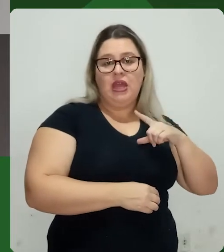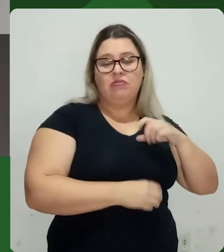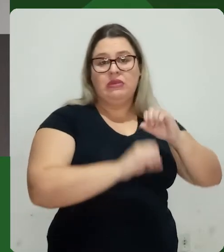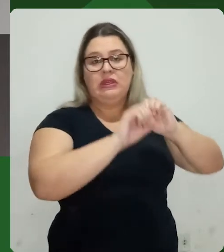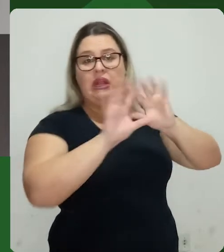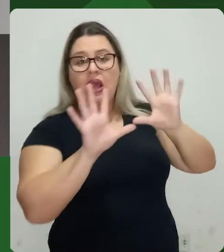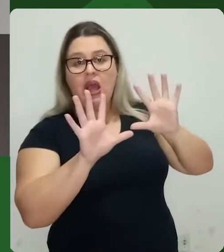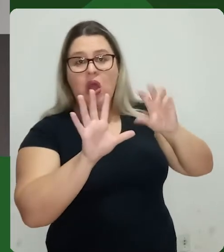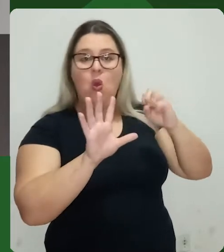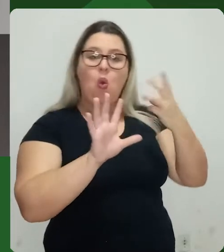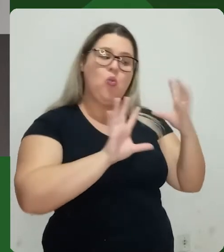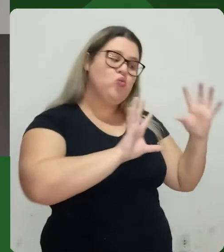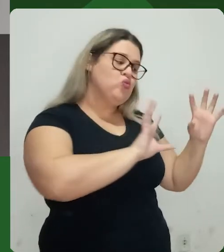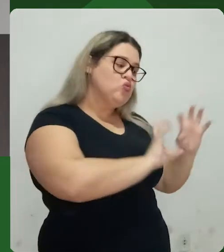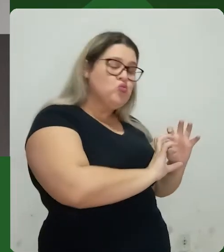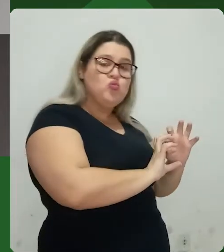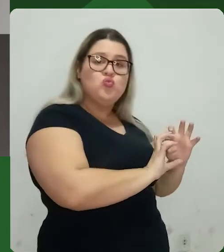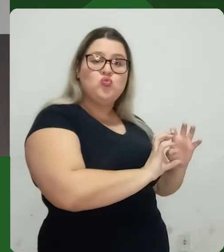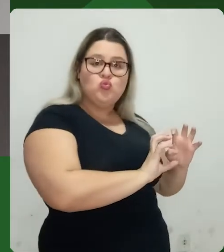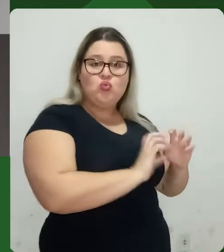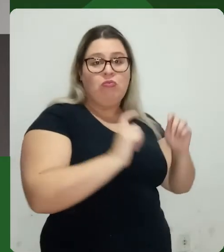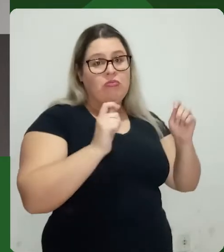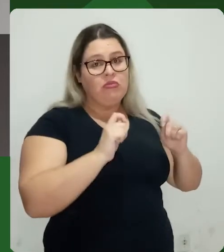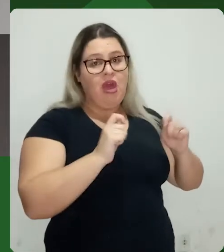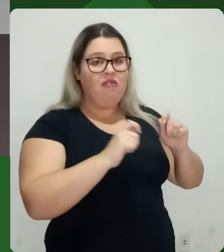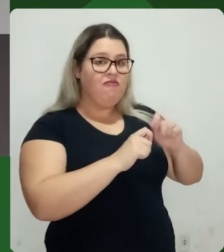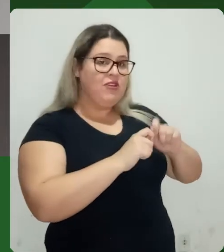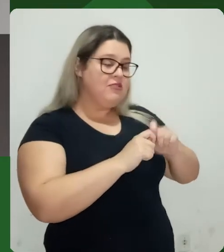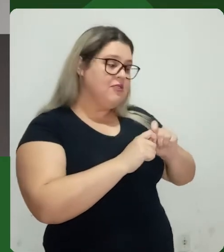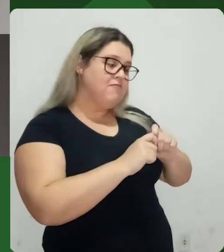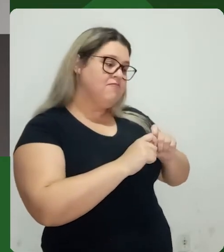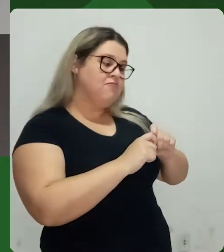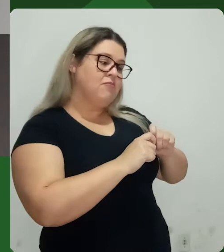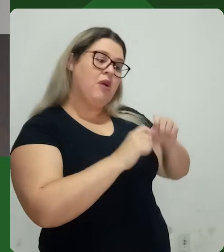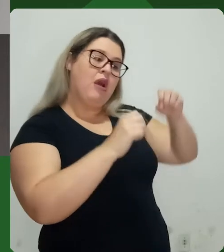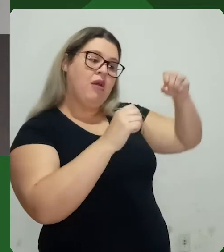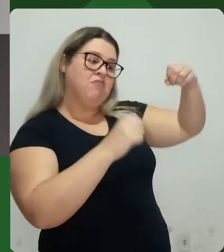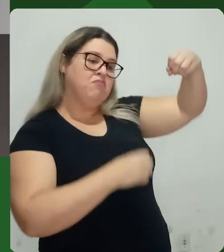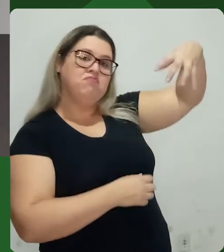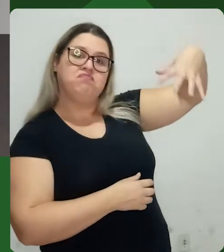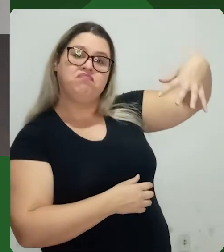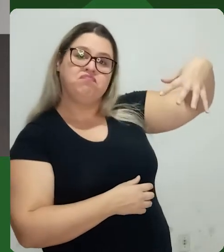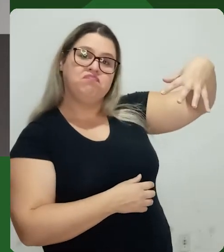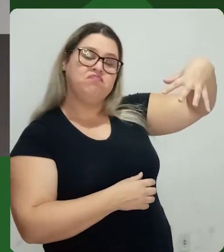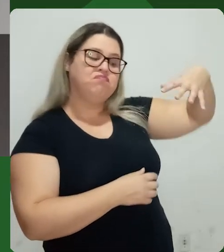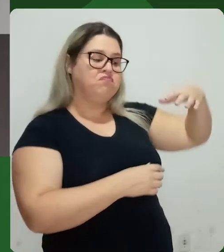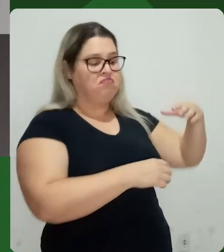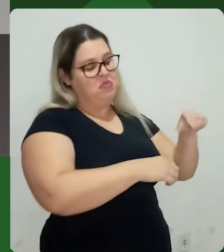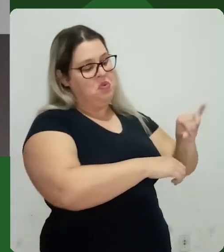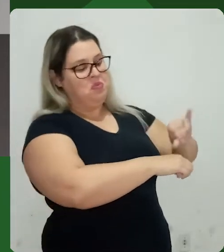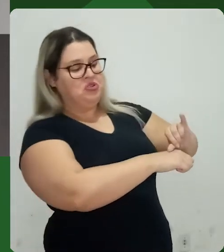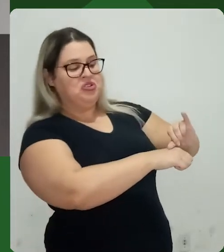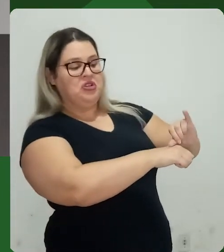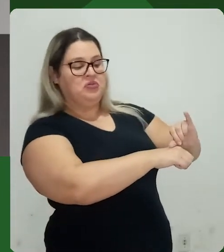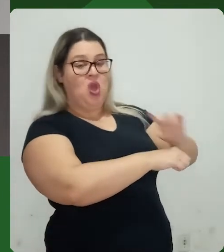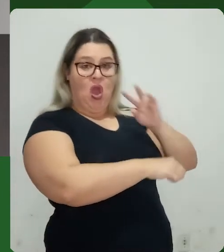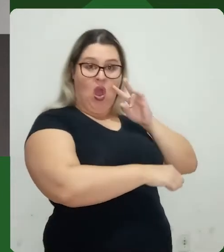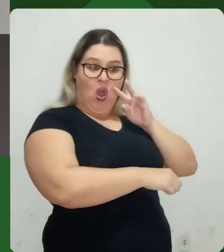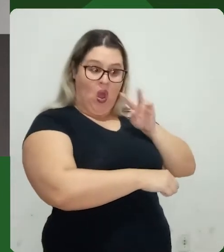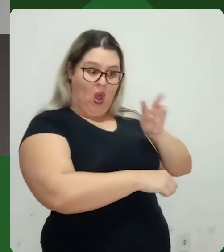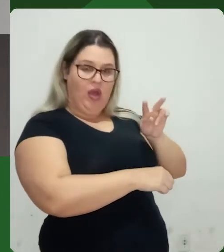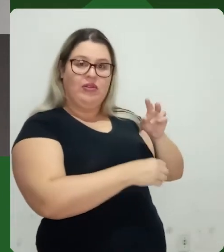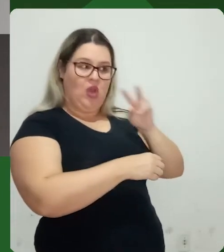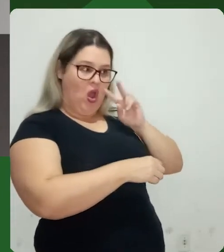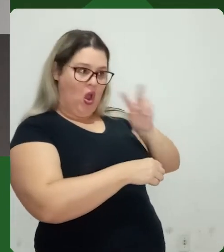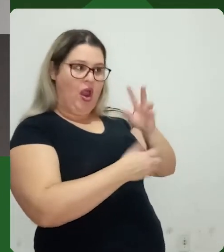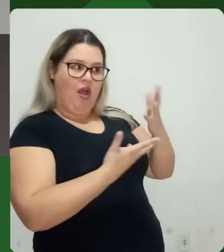cria uma região bem escura, cria uma região bem clara, isso é bem legal. Posso pensar também em criar uma aresta clara, né? Olha